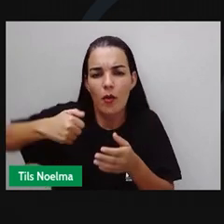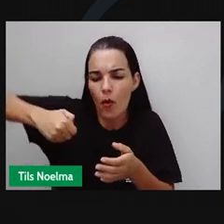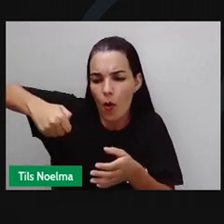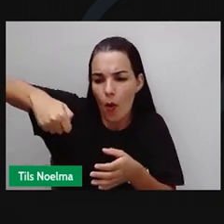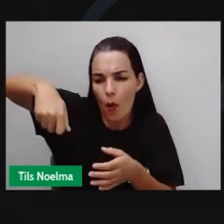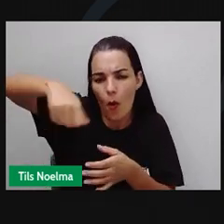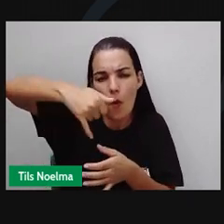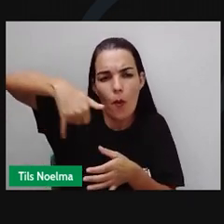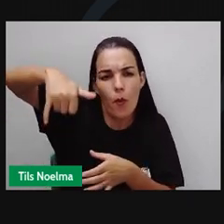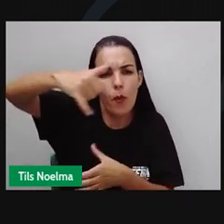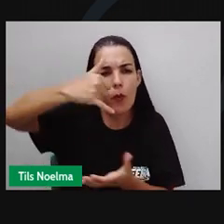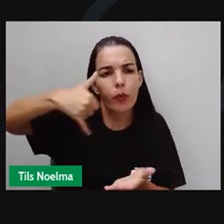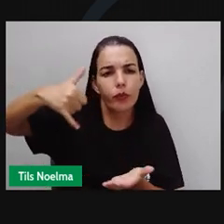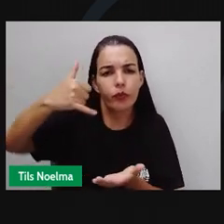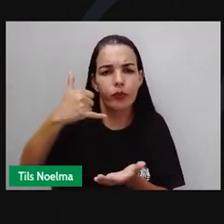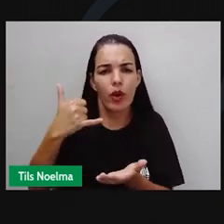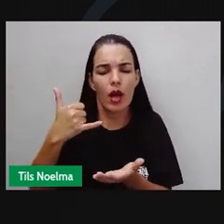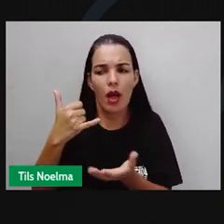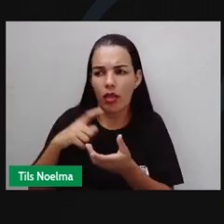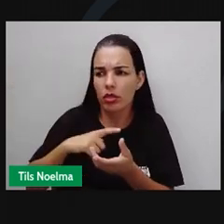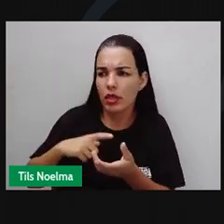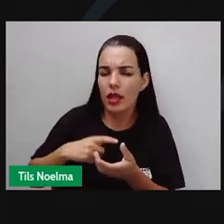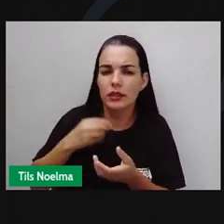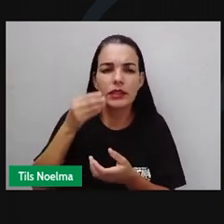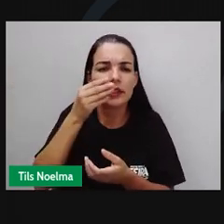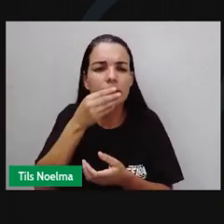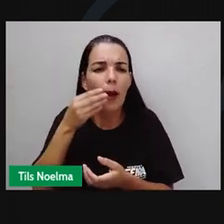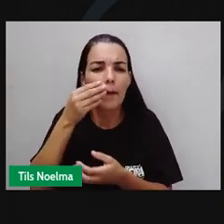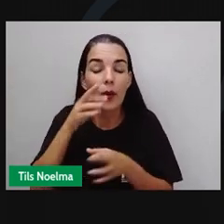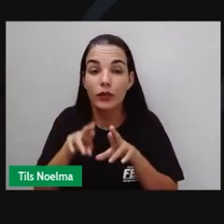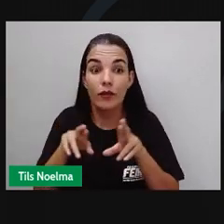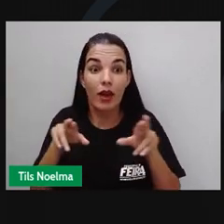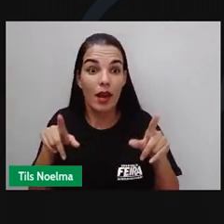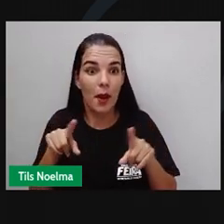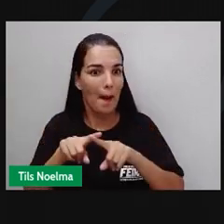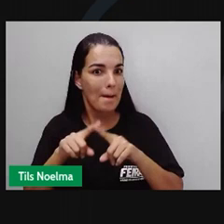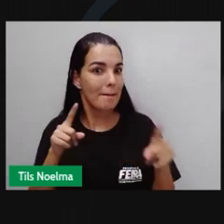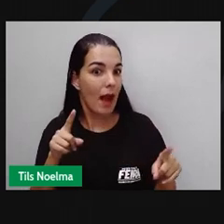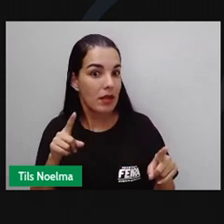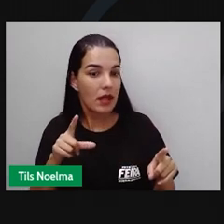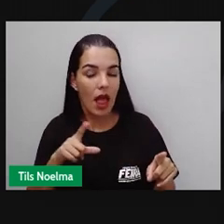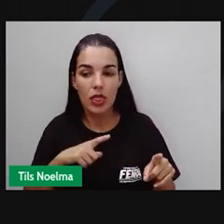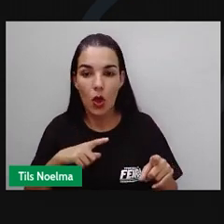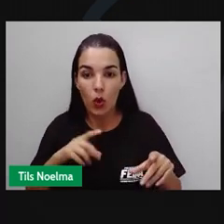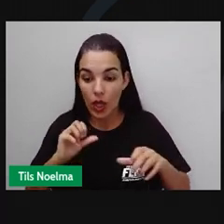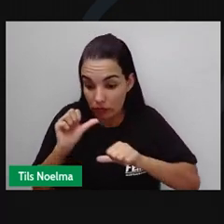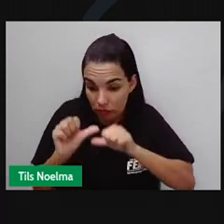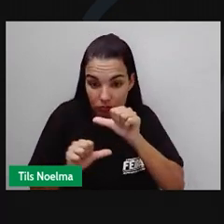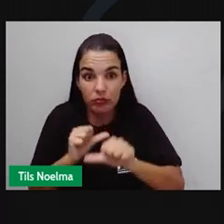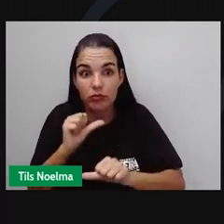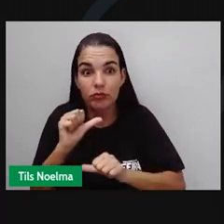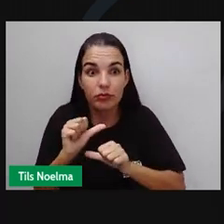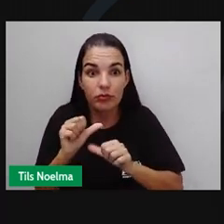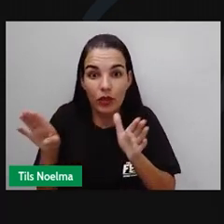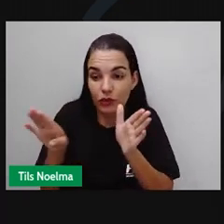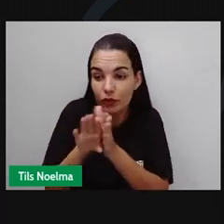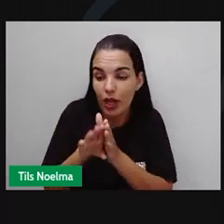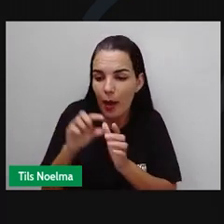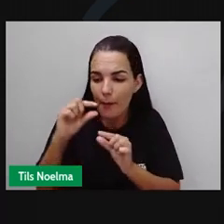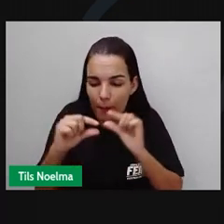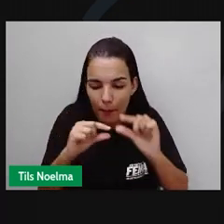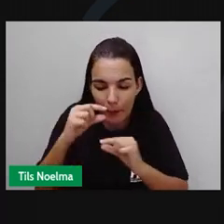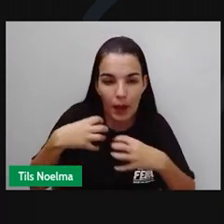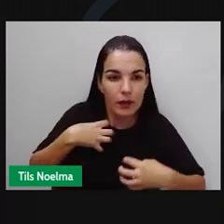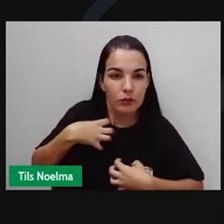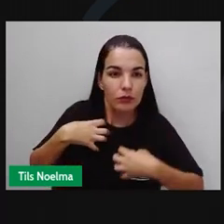alimentos podem ter sabores totalmente diferentes, mas todos esses fenômenos vêm de organismos minúsculos que devoram açúcar e arrotam alguns